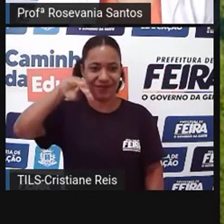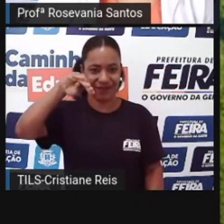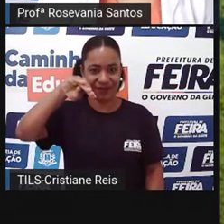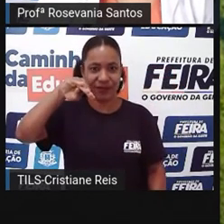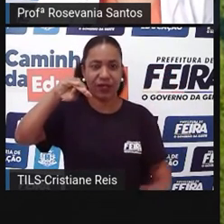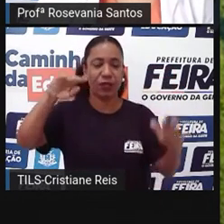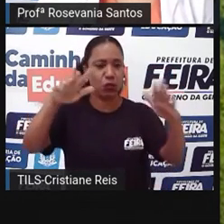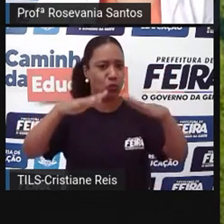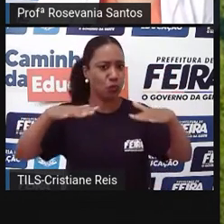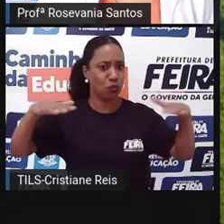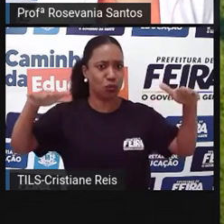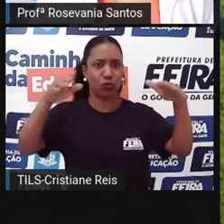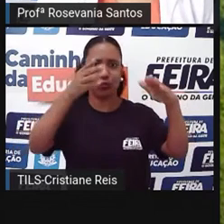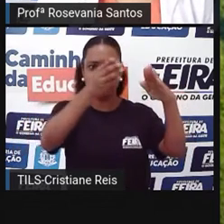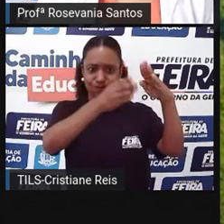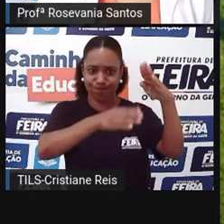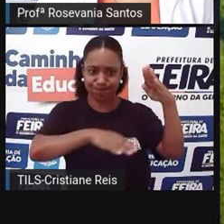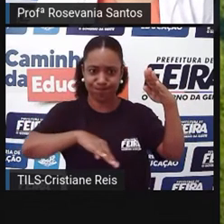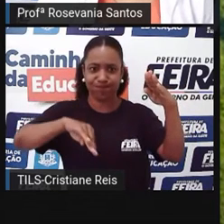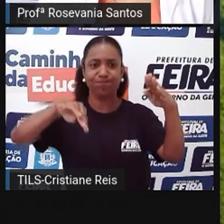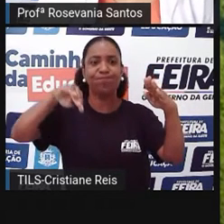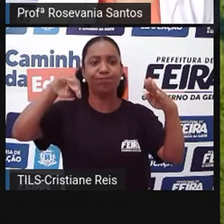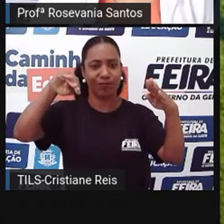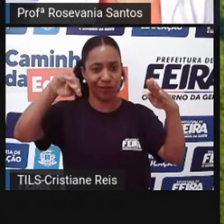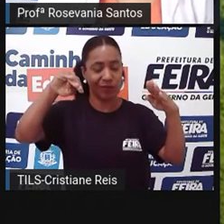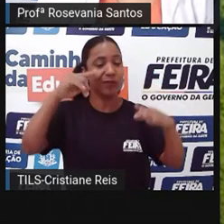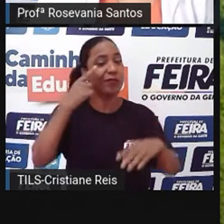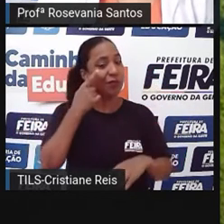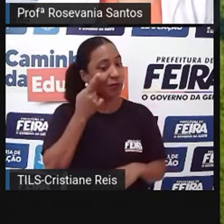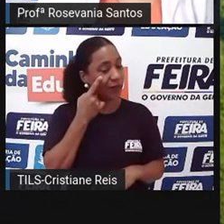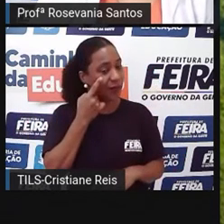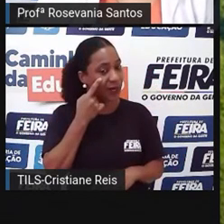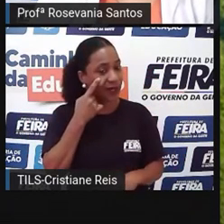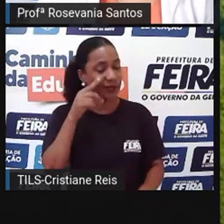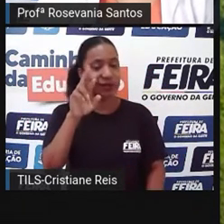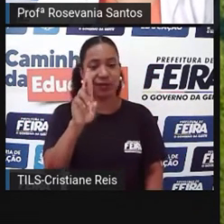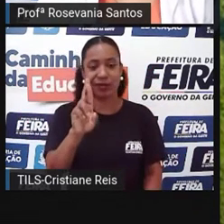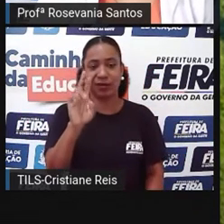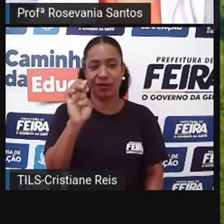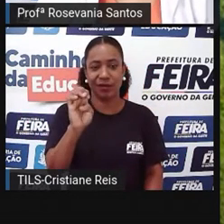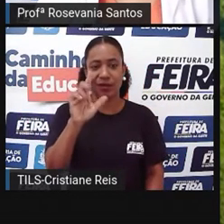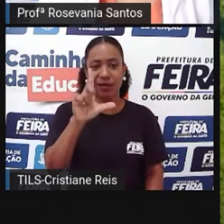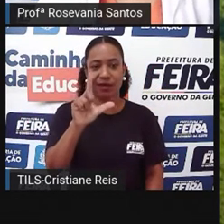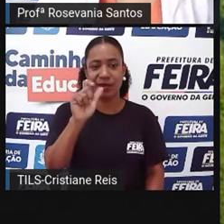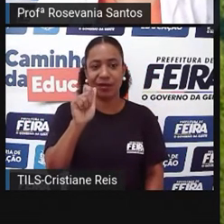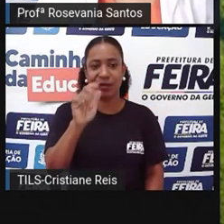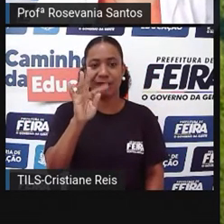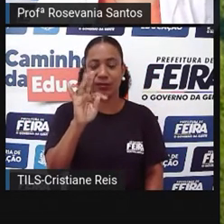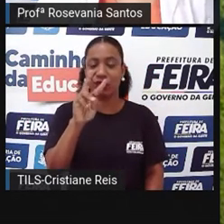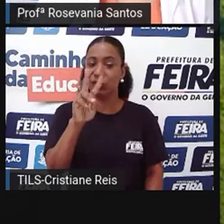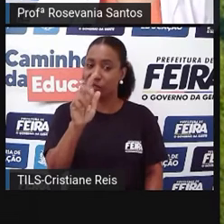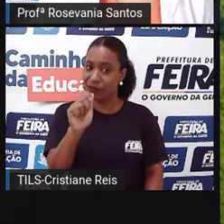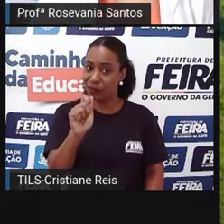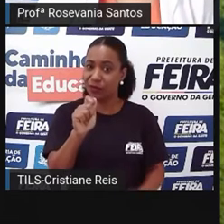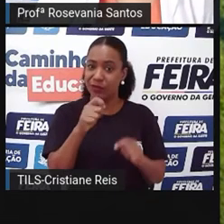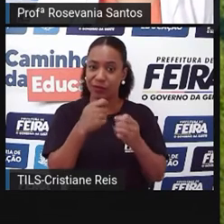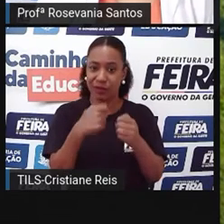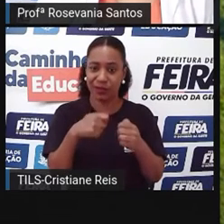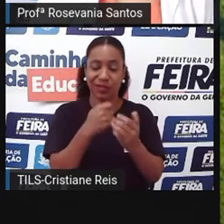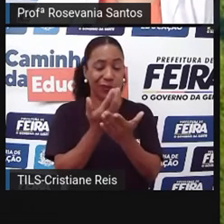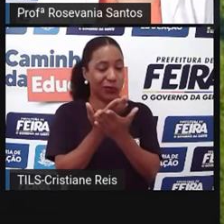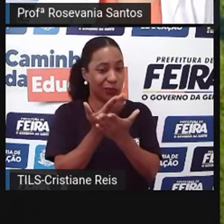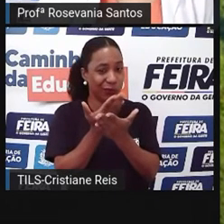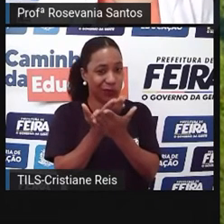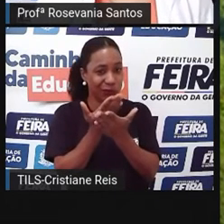voltas. Tudo indica que é uma depressão relativa. Mas, assim, sem a gente ter um estudo, né, mais detalhado, não tem